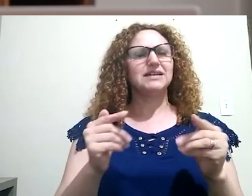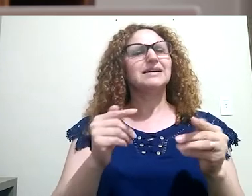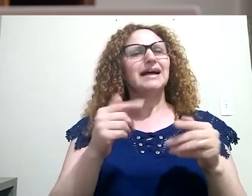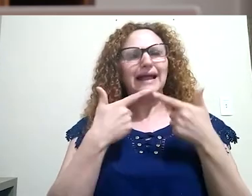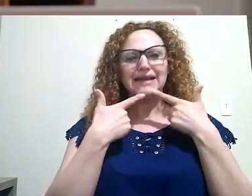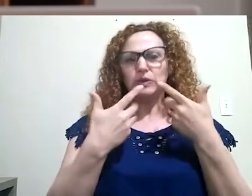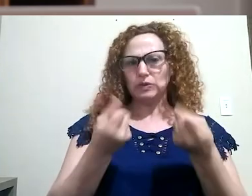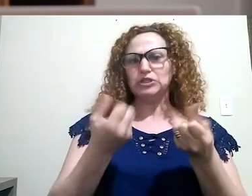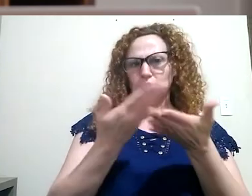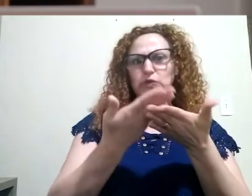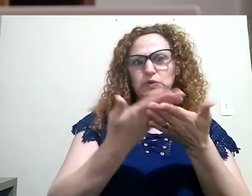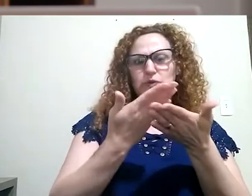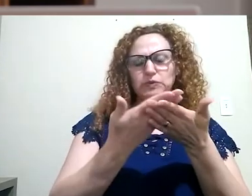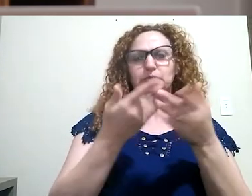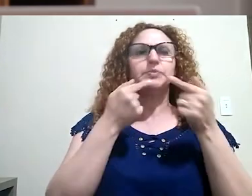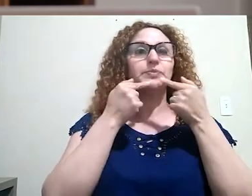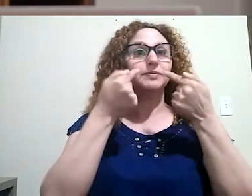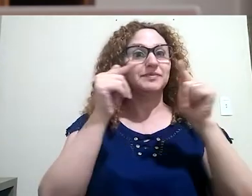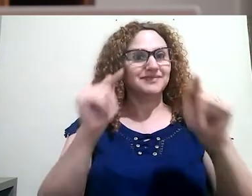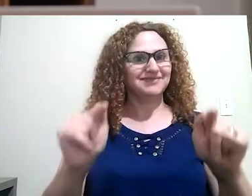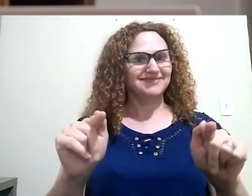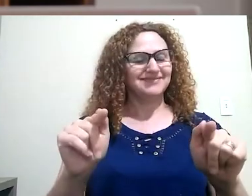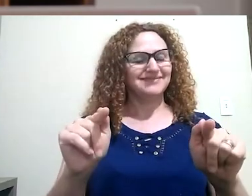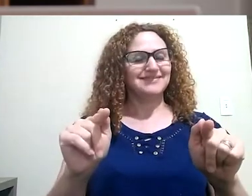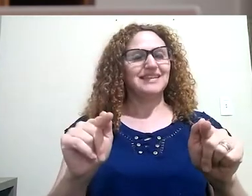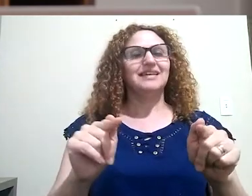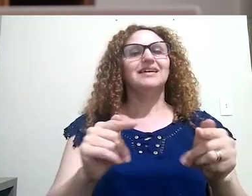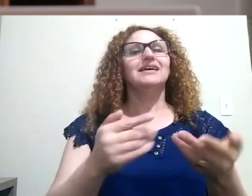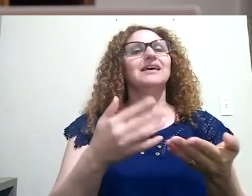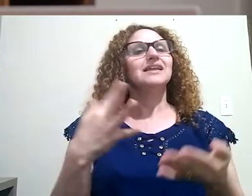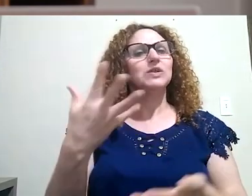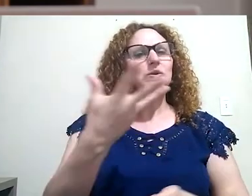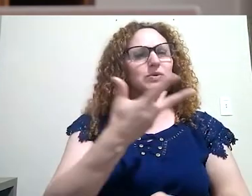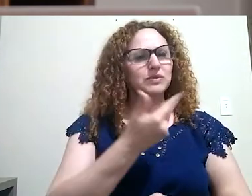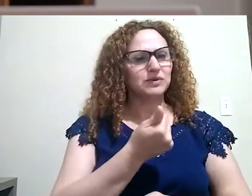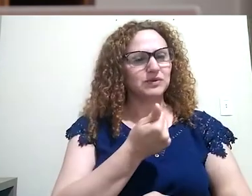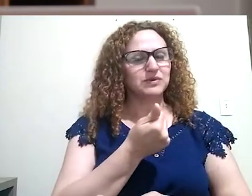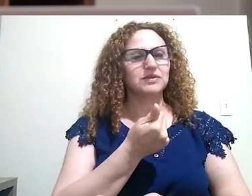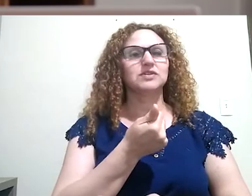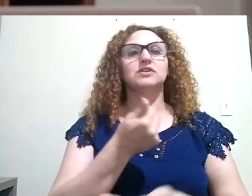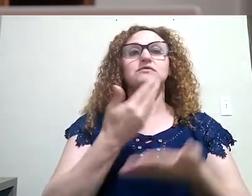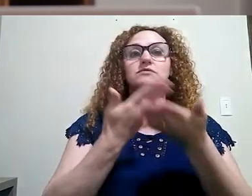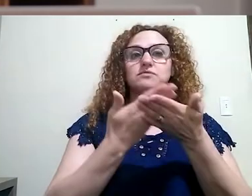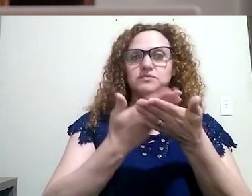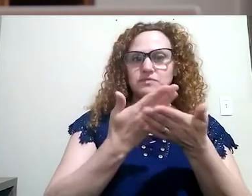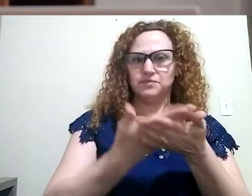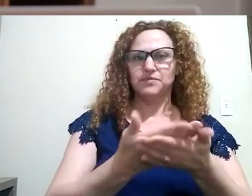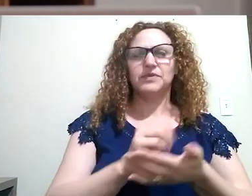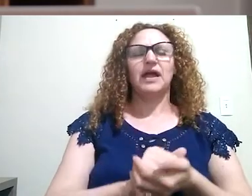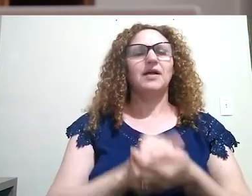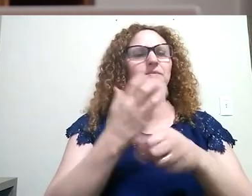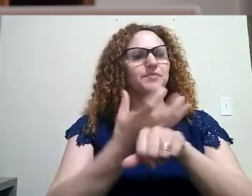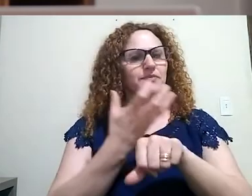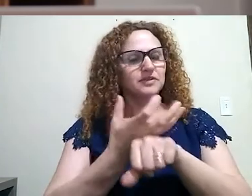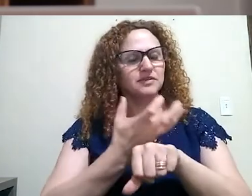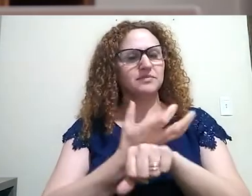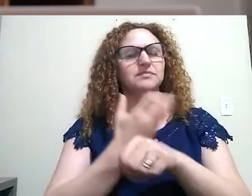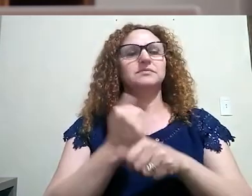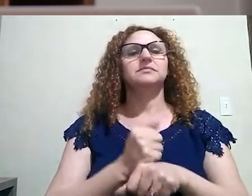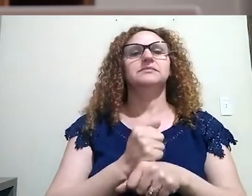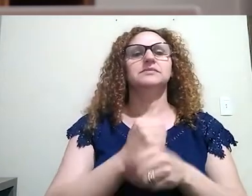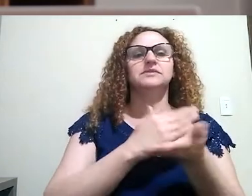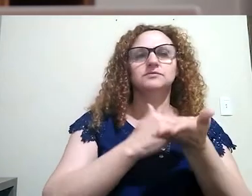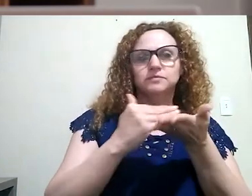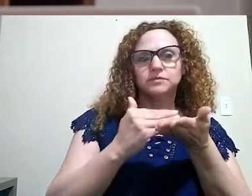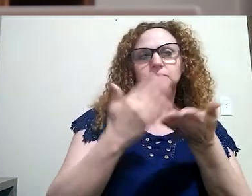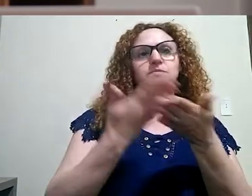linguística estuda a gramática? É sobre essas e outras questões que nos debruçaremos na disciplina